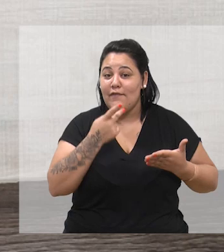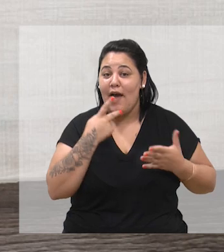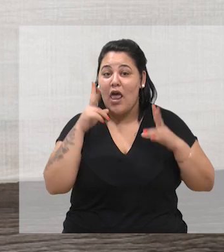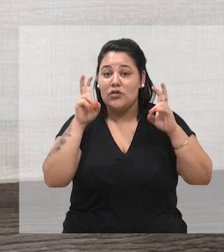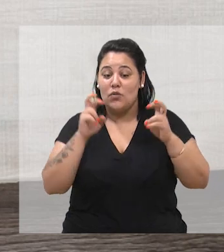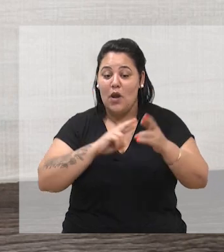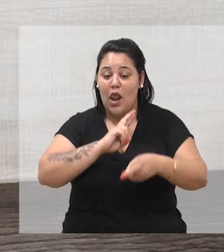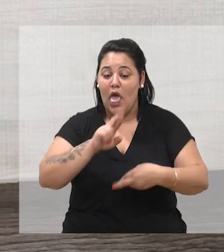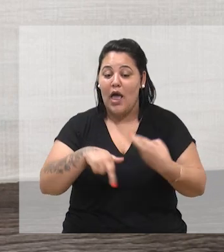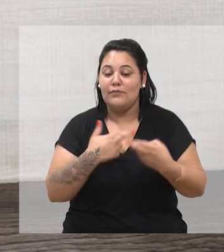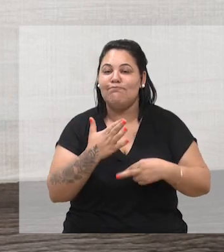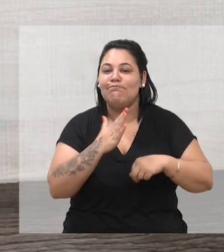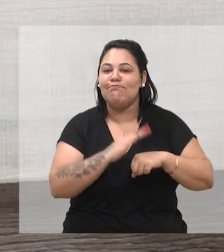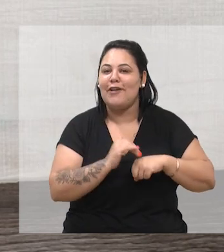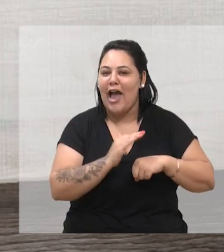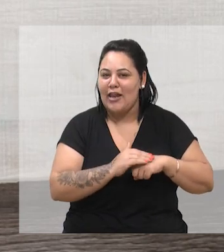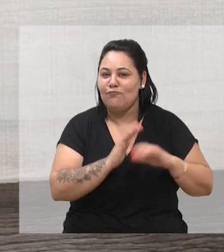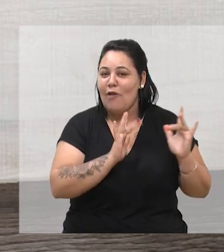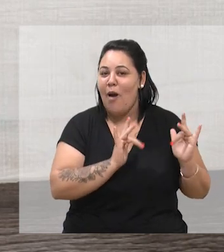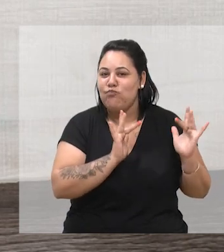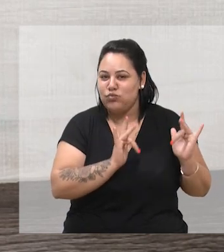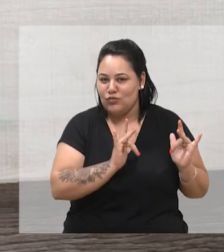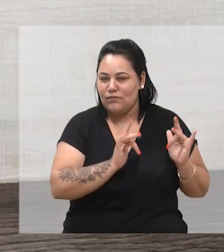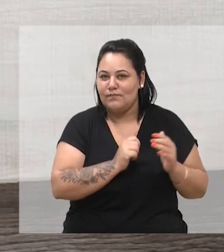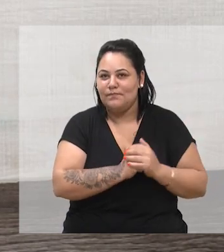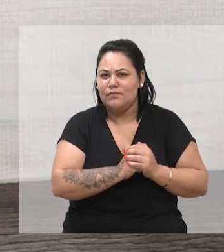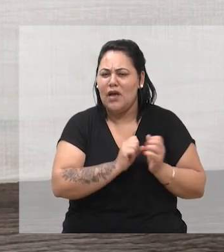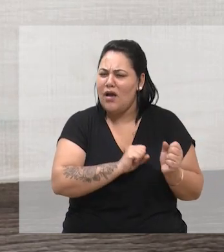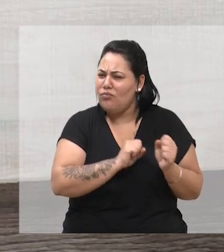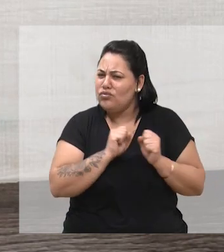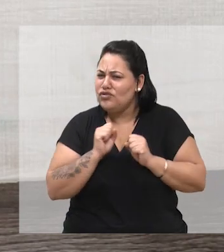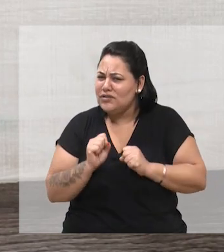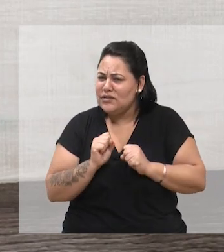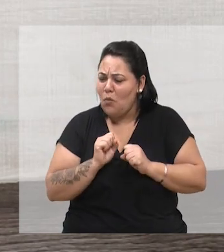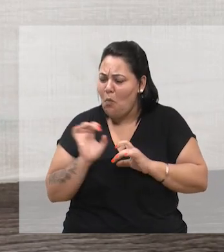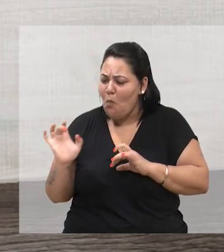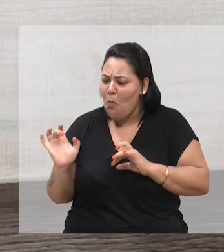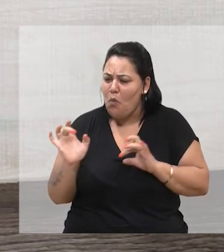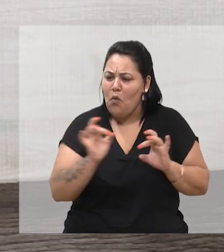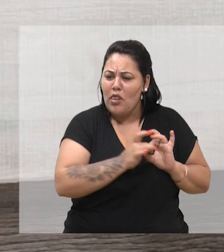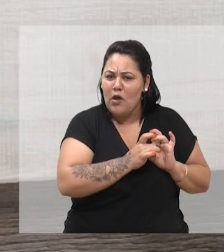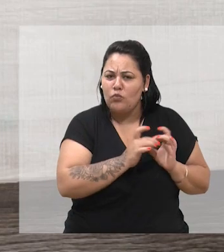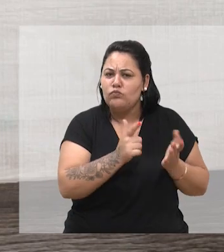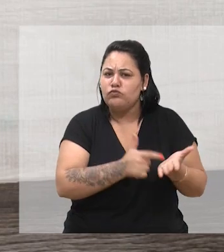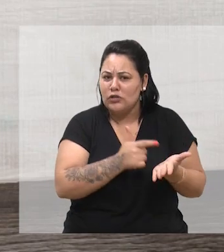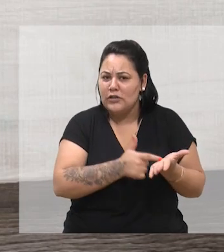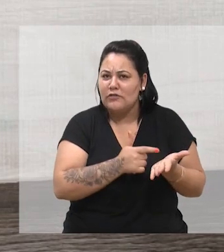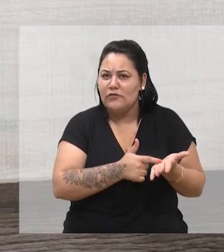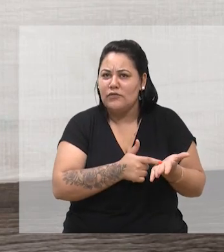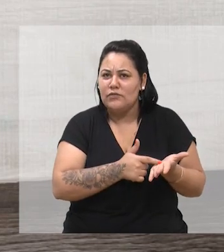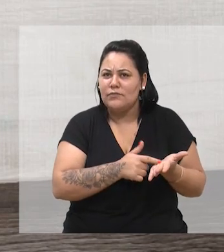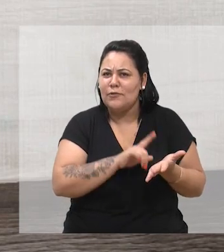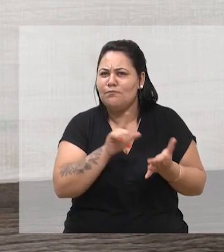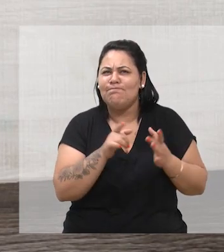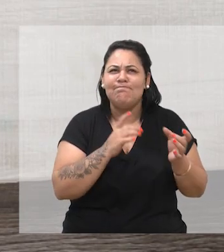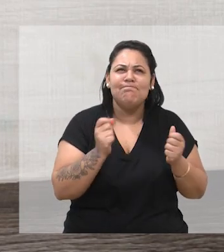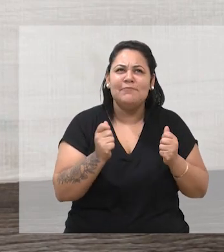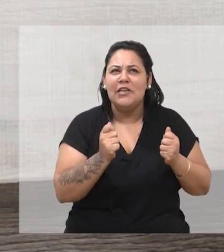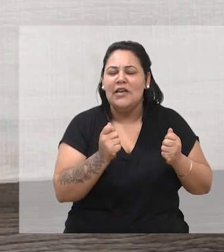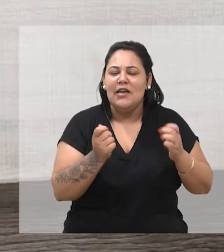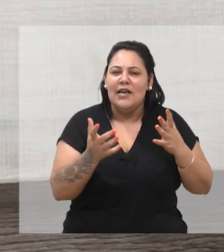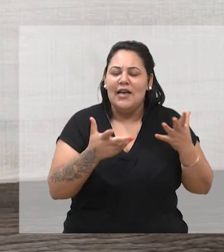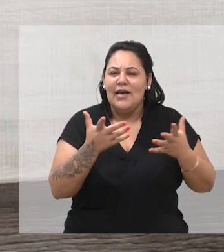e vivemos um momento bastante peculiar do tempo, porque